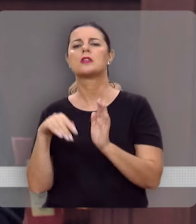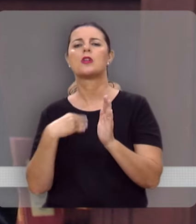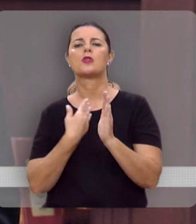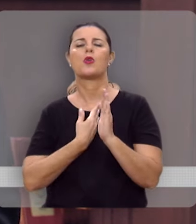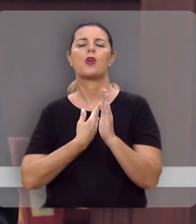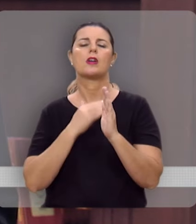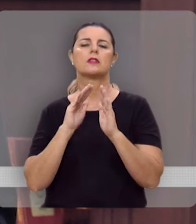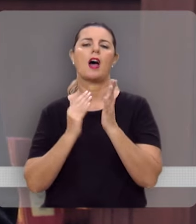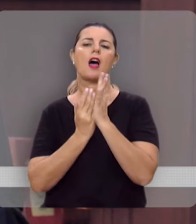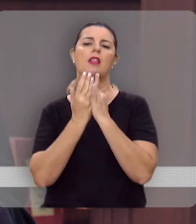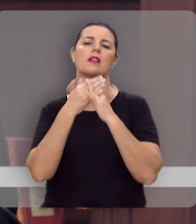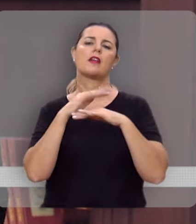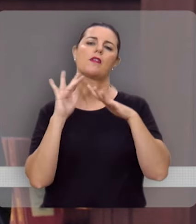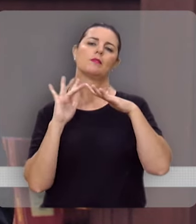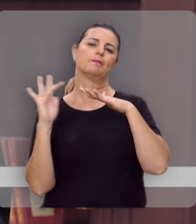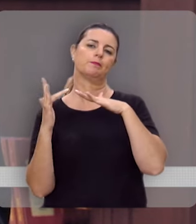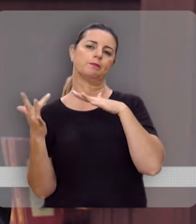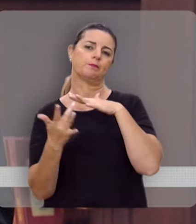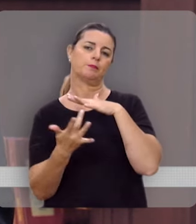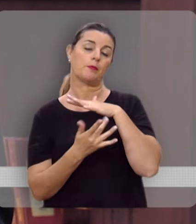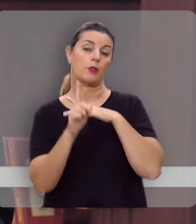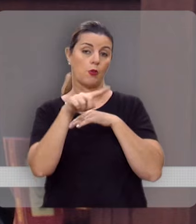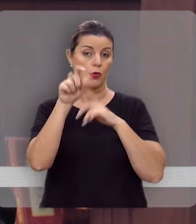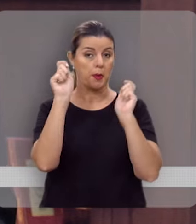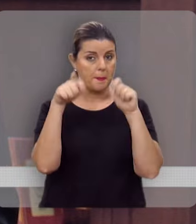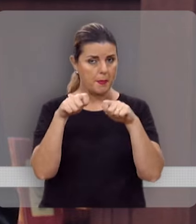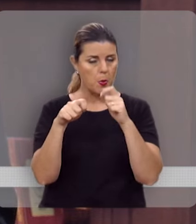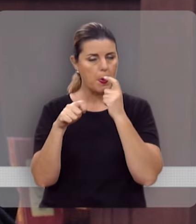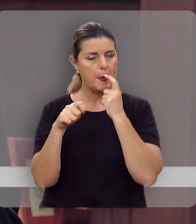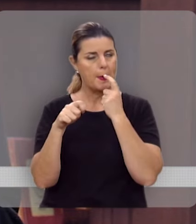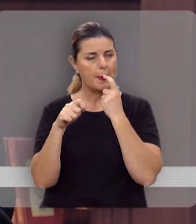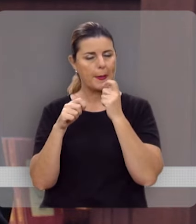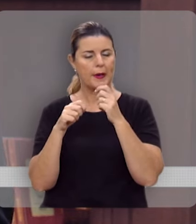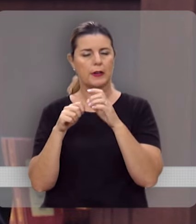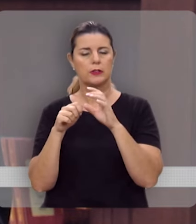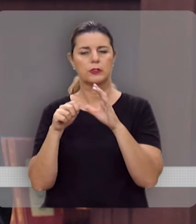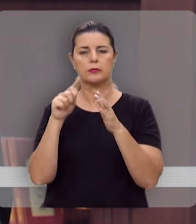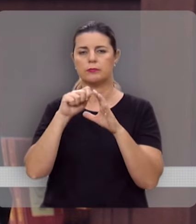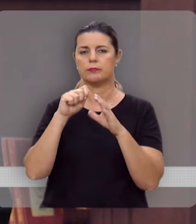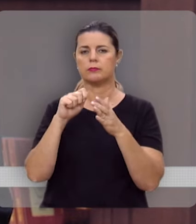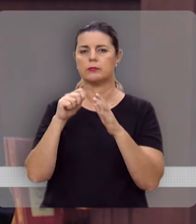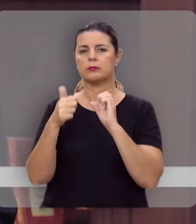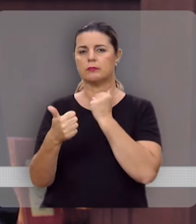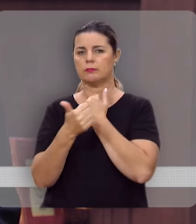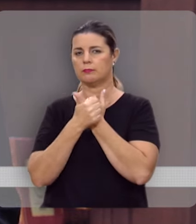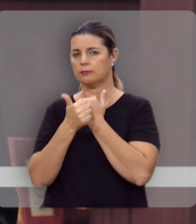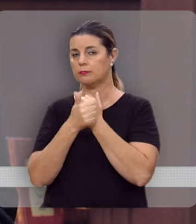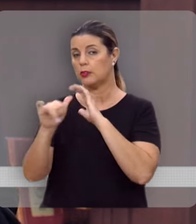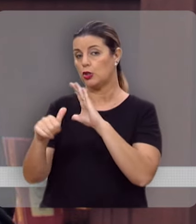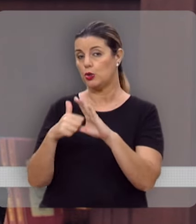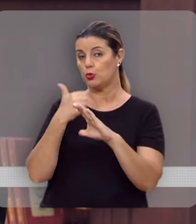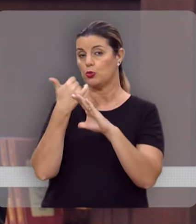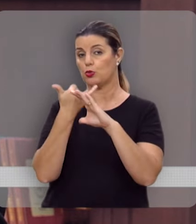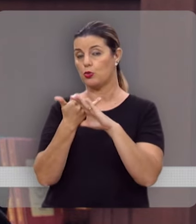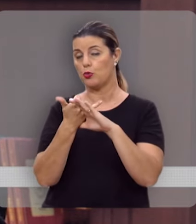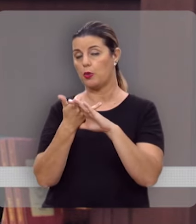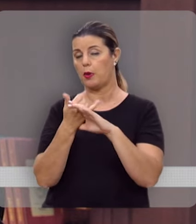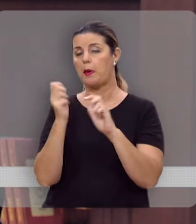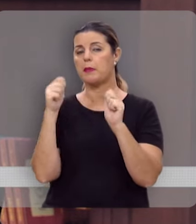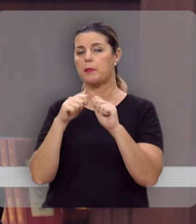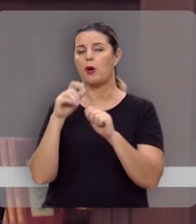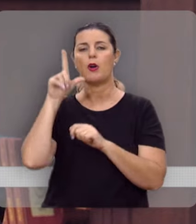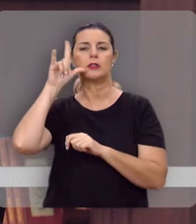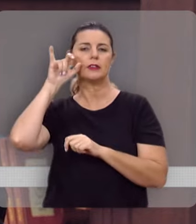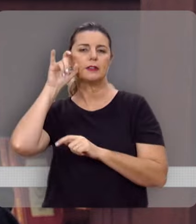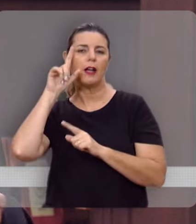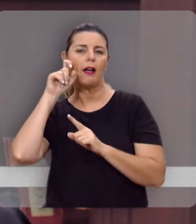por meio das nossas mídias sociais. Você pode se inscrever no nosso canal do YouTube, você pode seguir o nosso